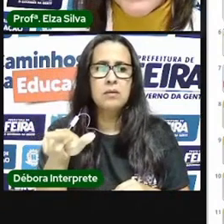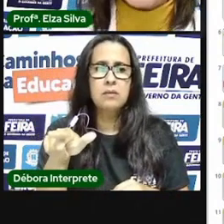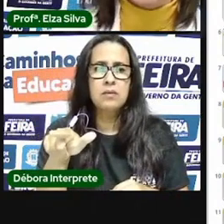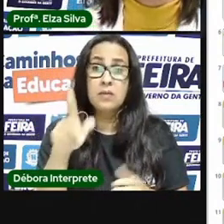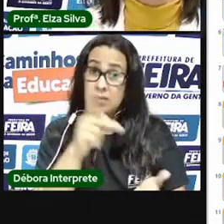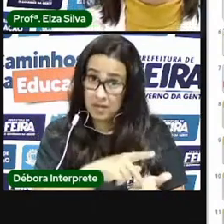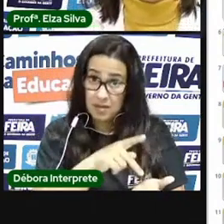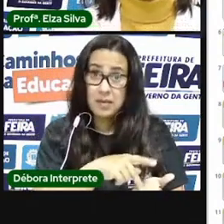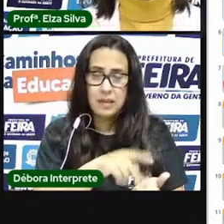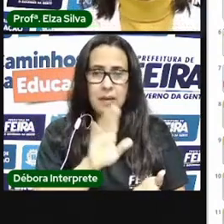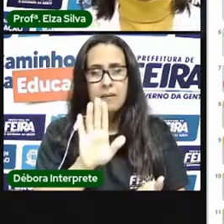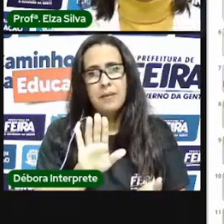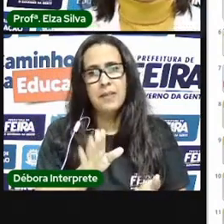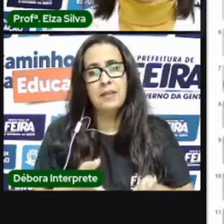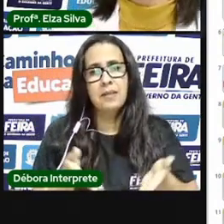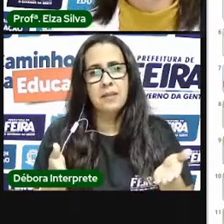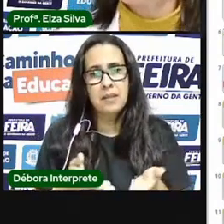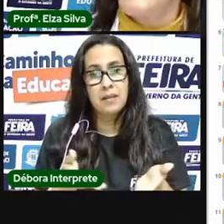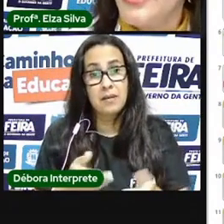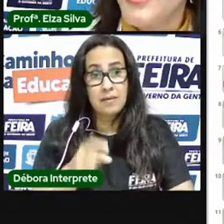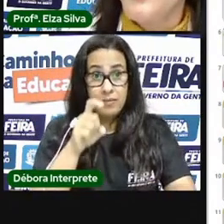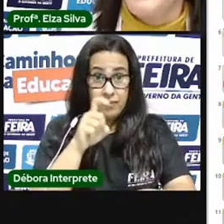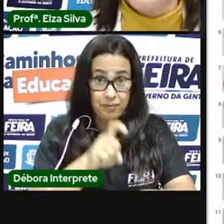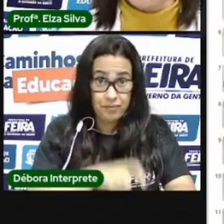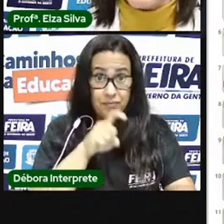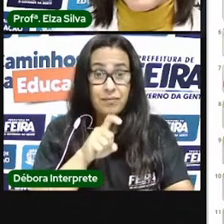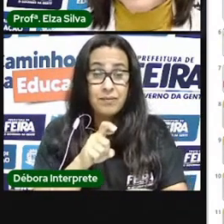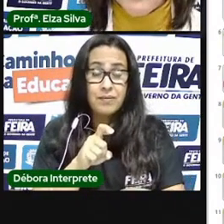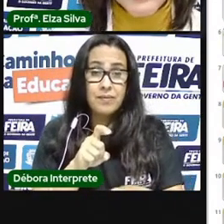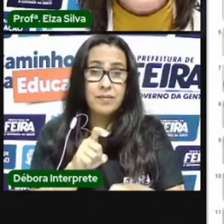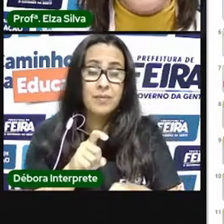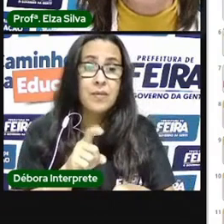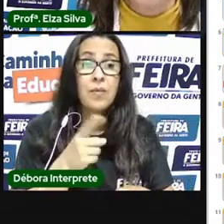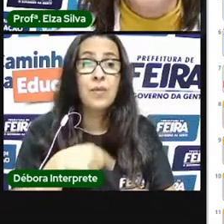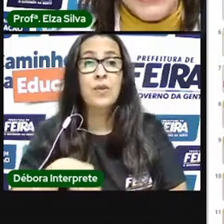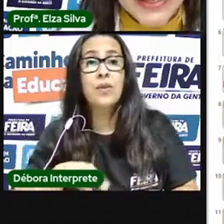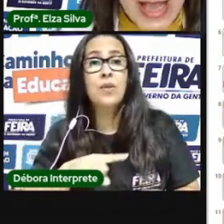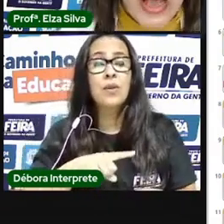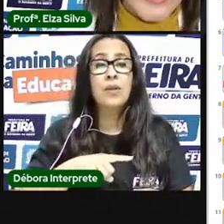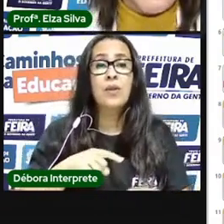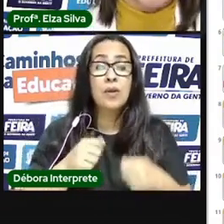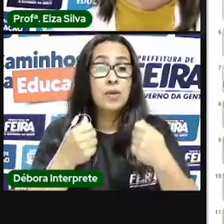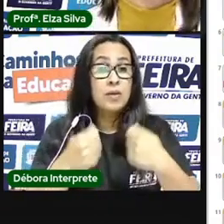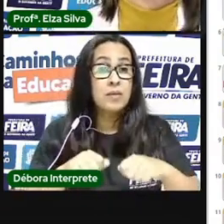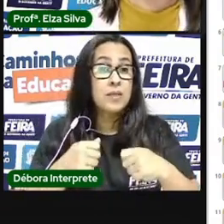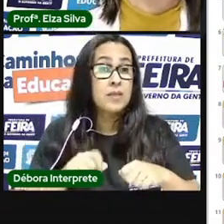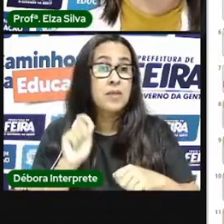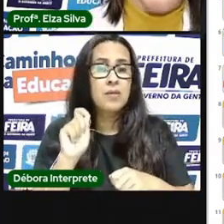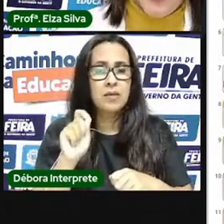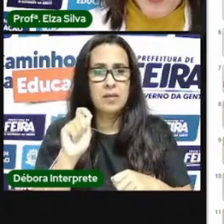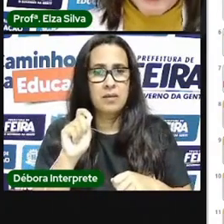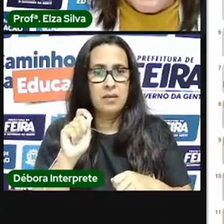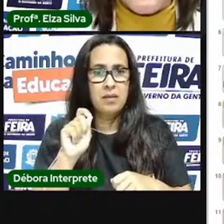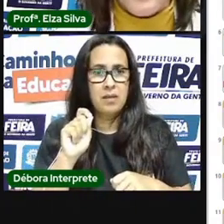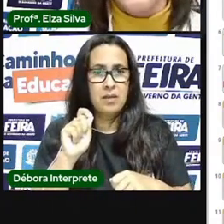Mas neste momento, exatamente neste momento, devemos potencializar as nossas diferenças.